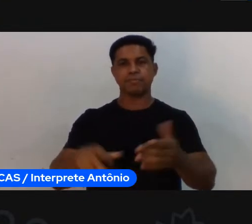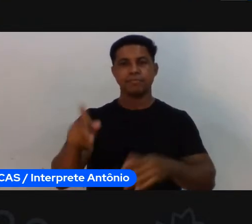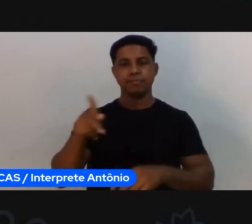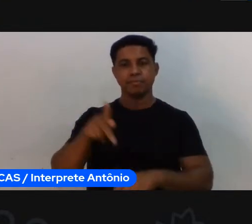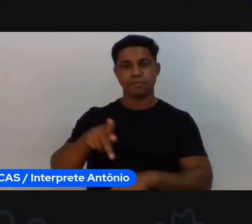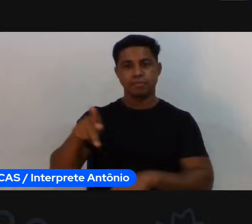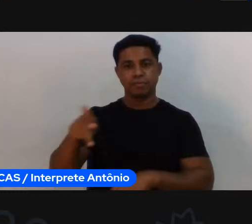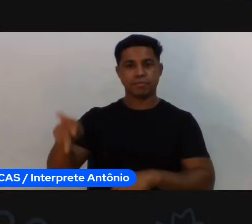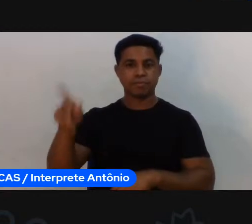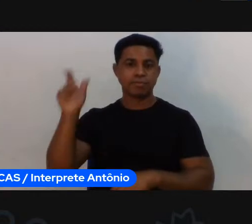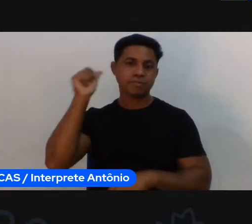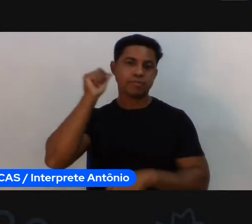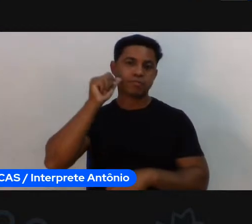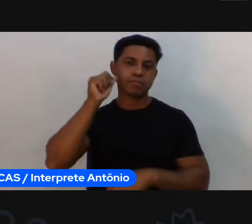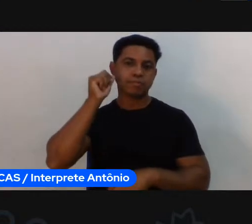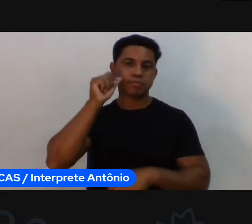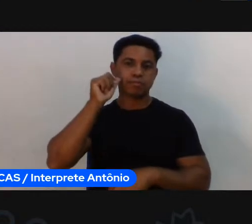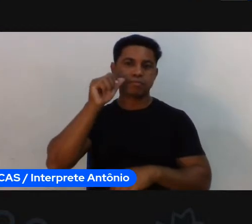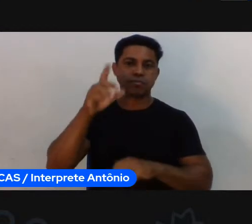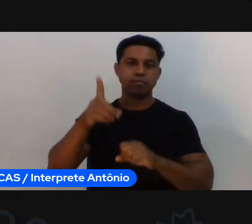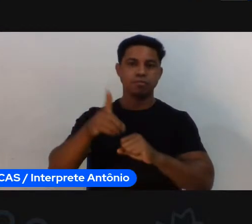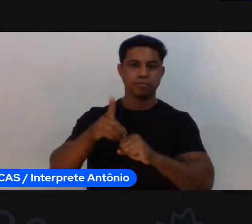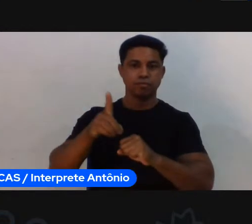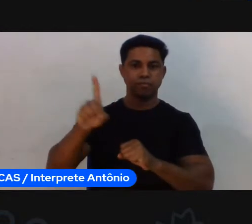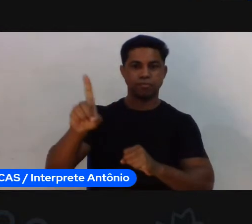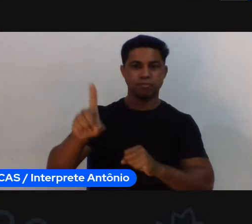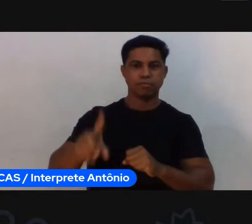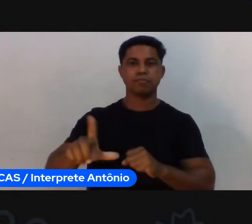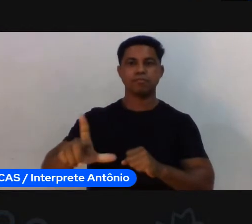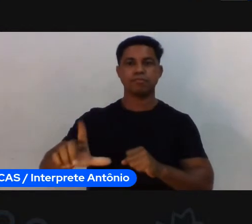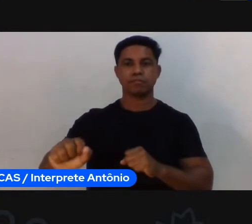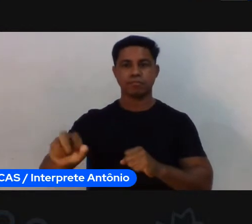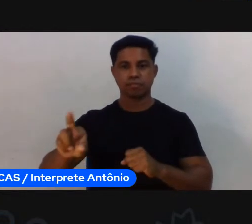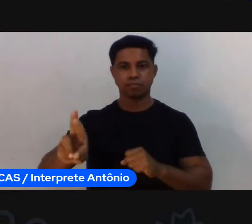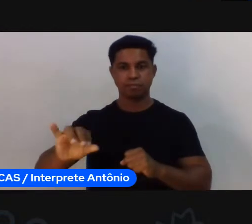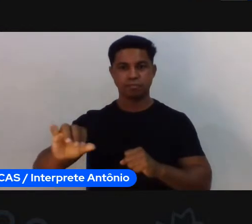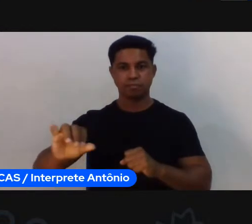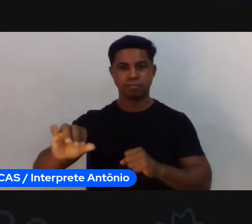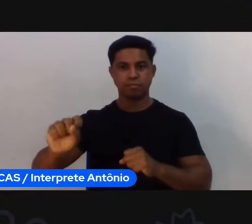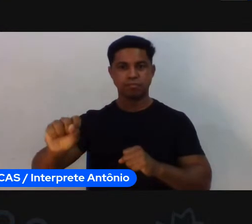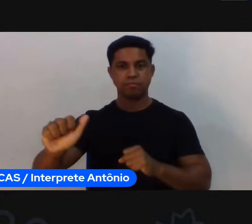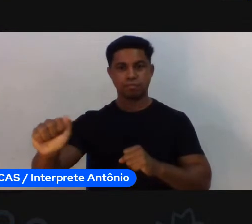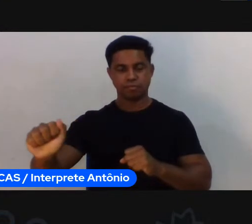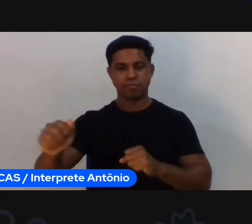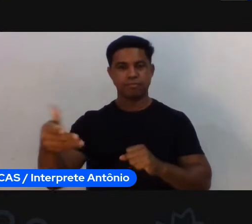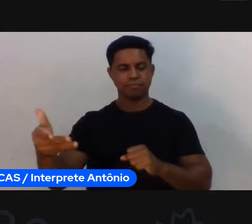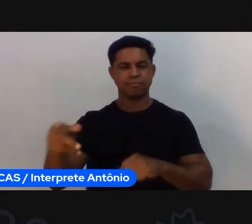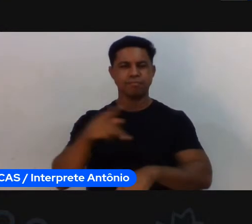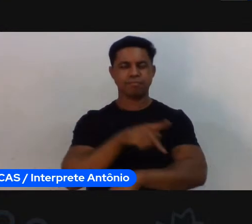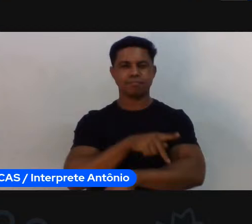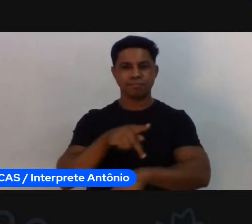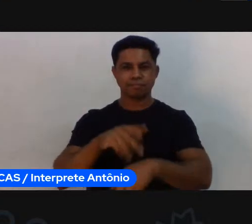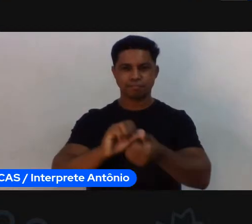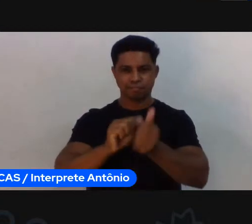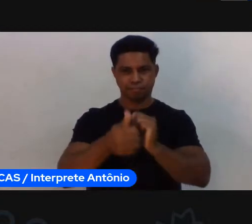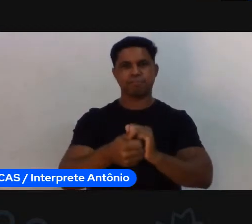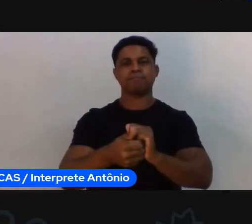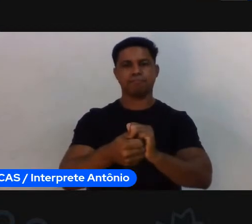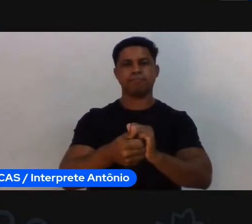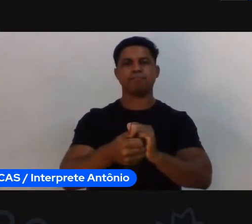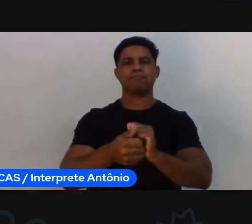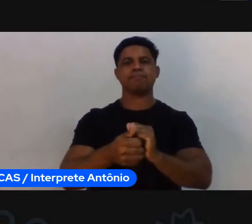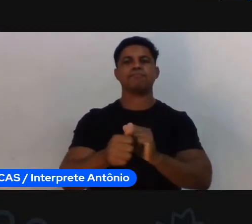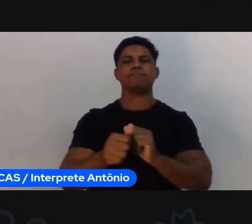doutora Larissa, com a palestra Pedagogia do Esporte e Intervenção de